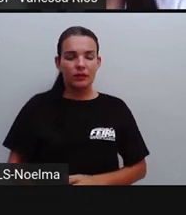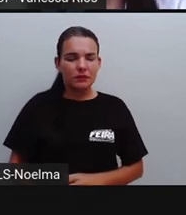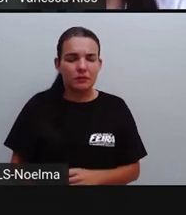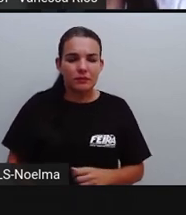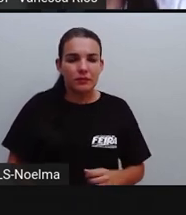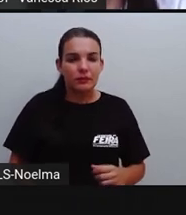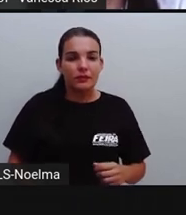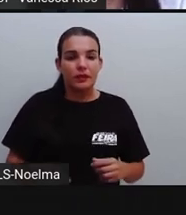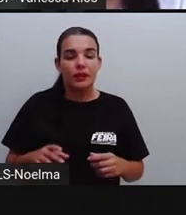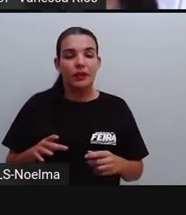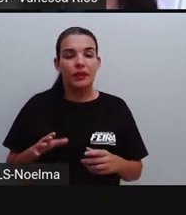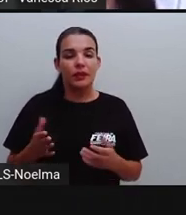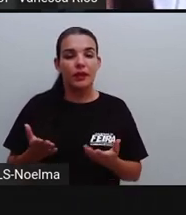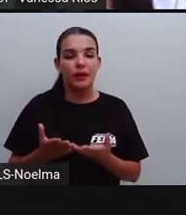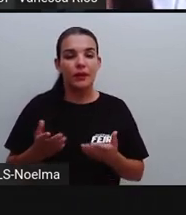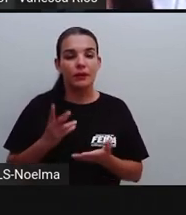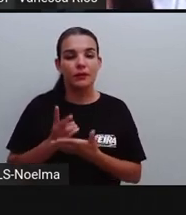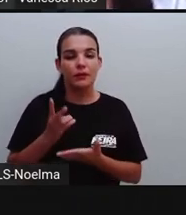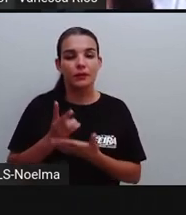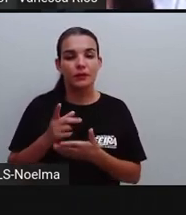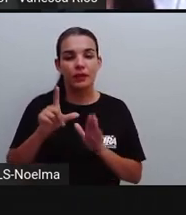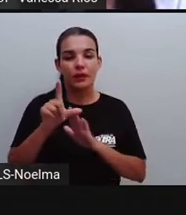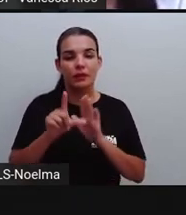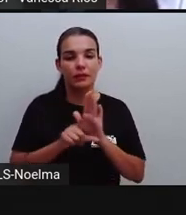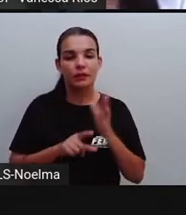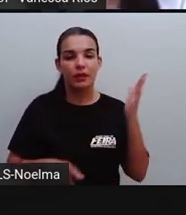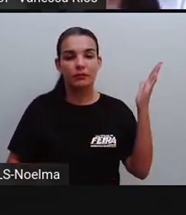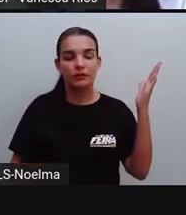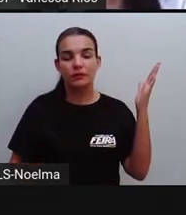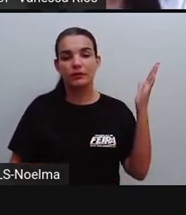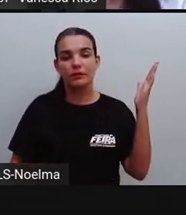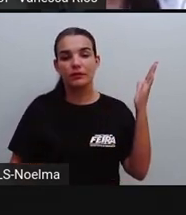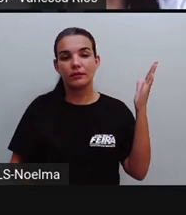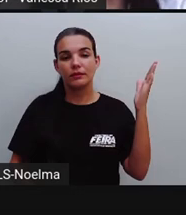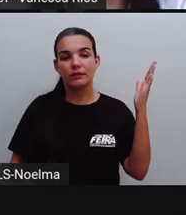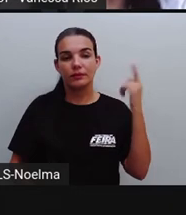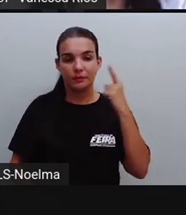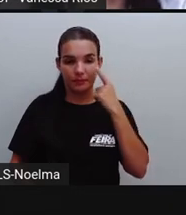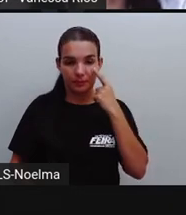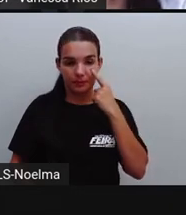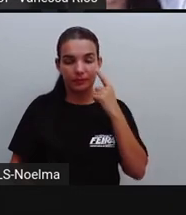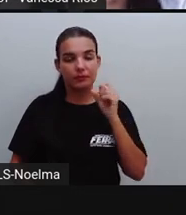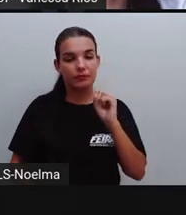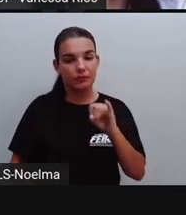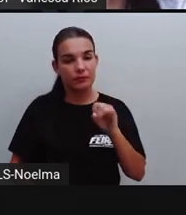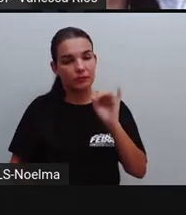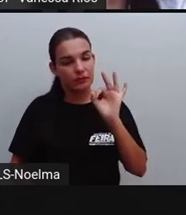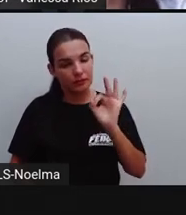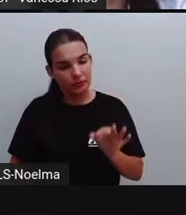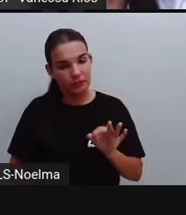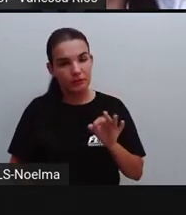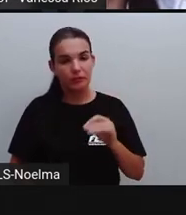E aí continuando a nossa lista, a palavra agora é analisar.